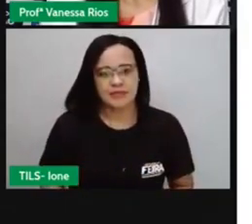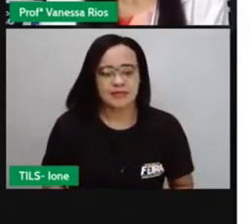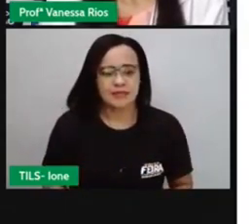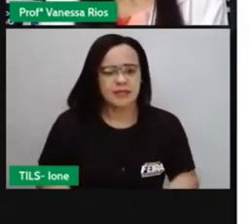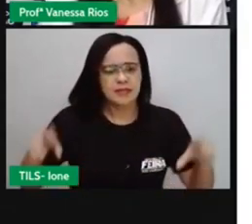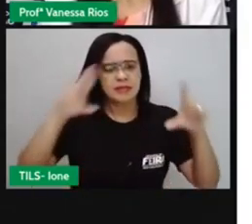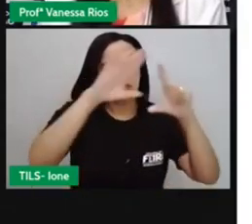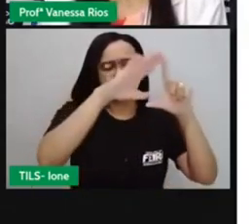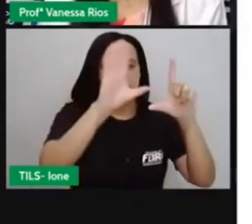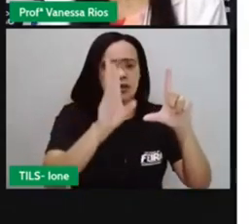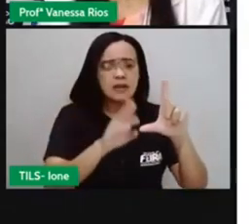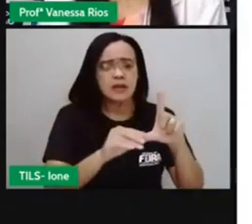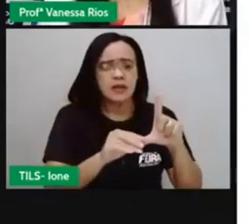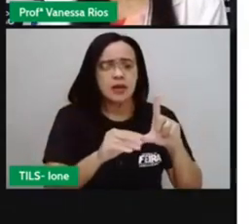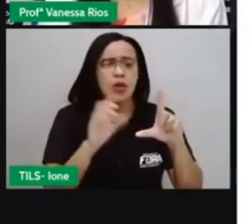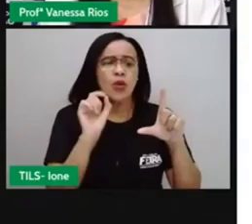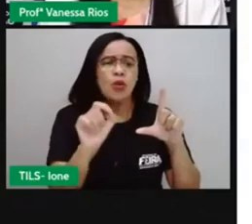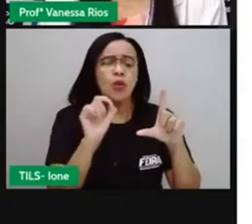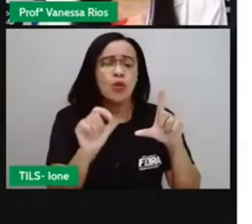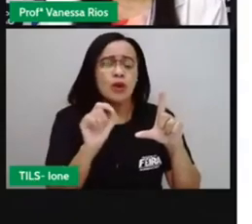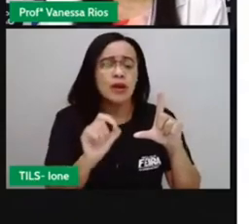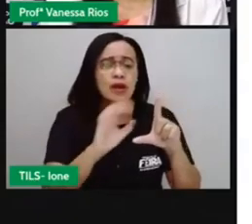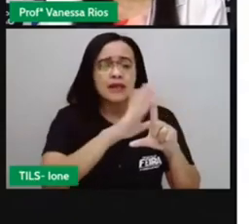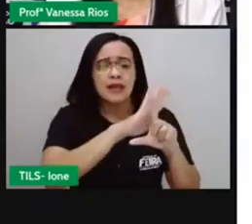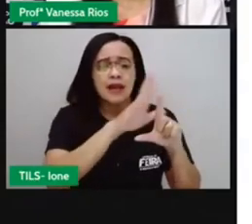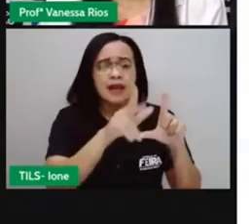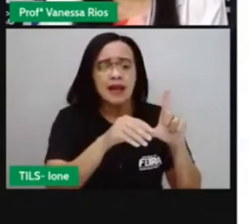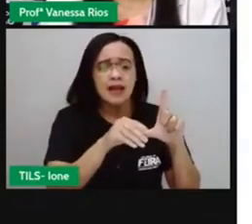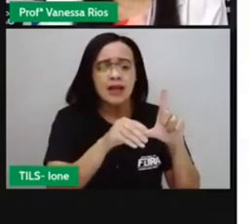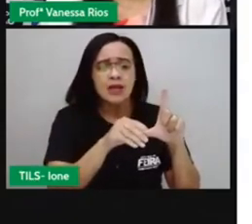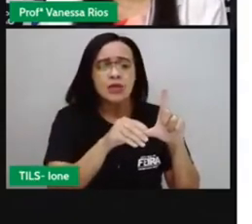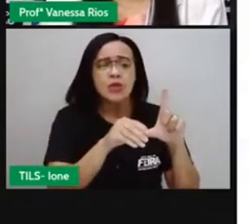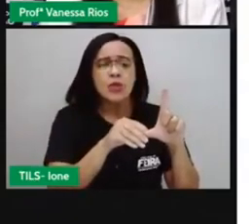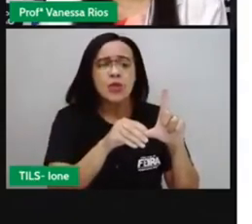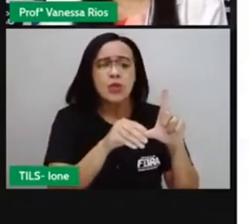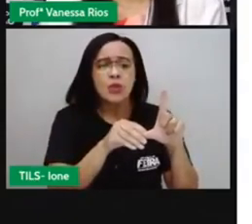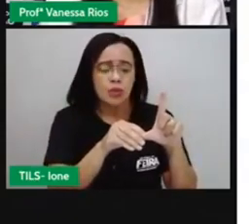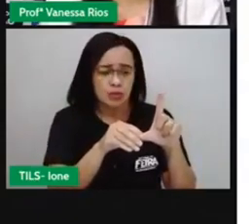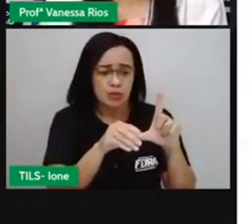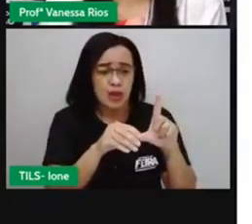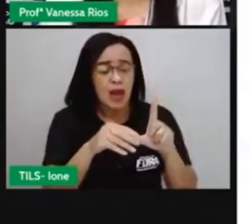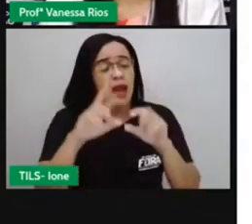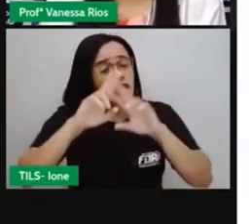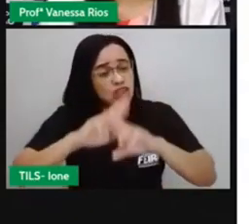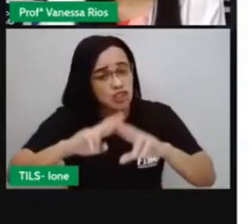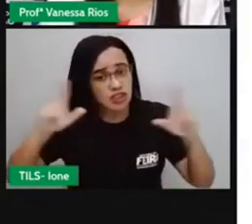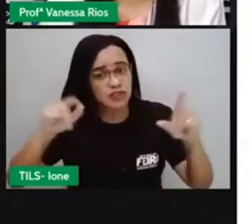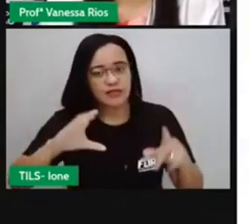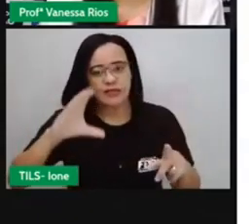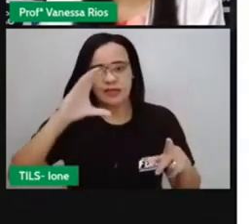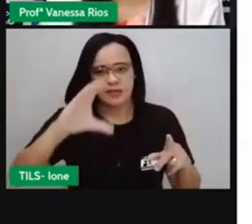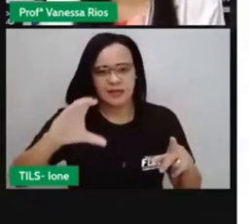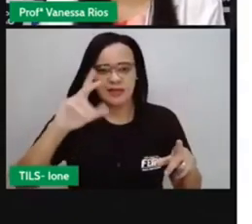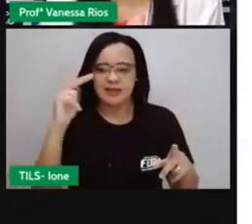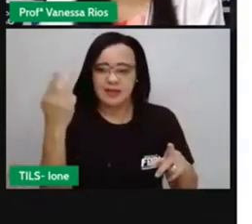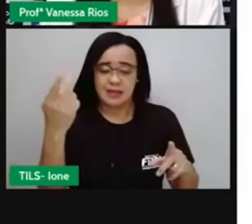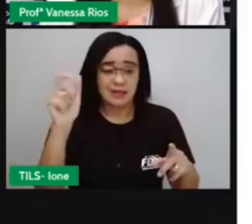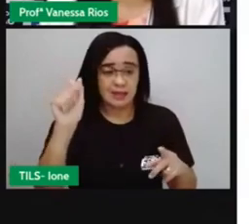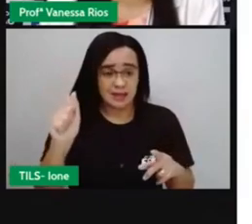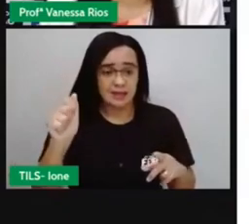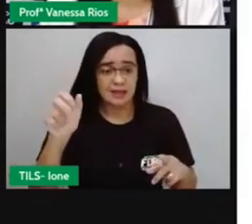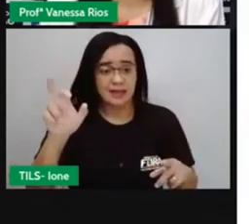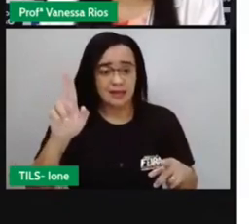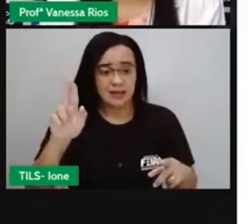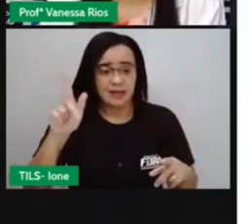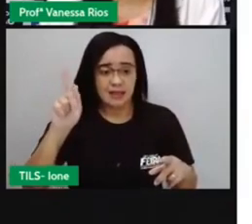E aí, é interessante observar que cartoon não é charge. Charge aí é um outro gênero